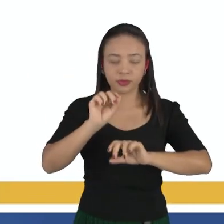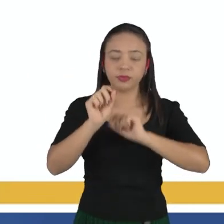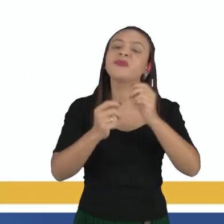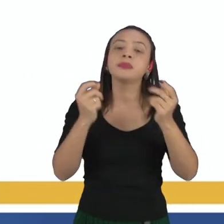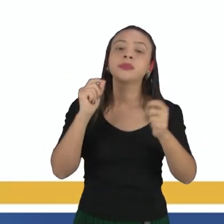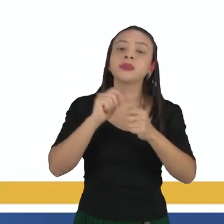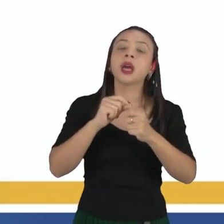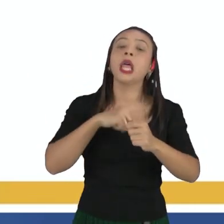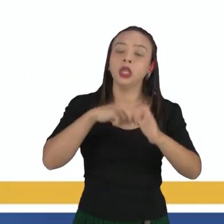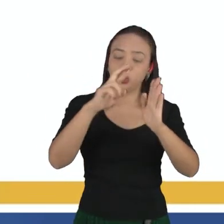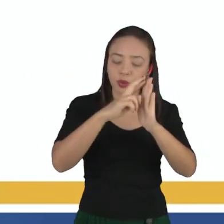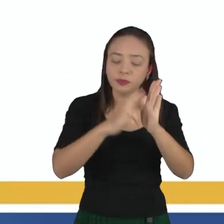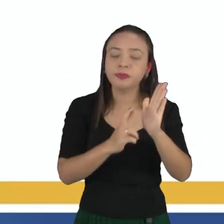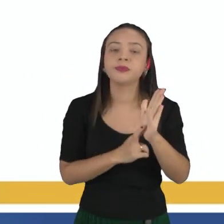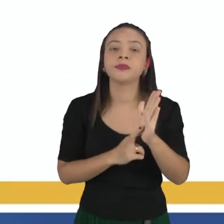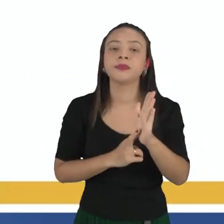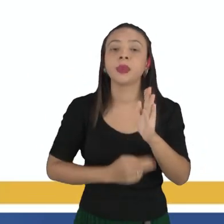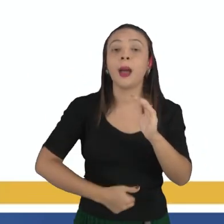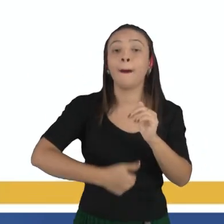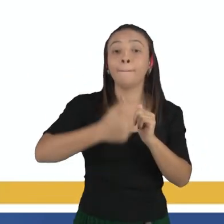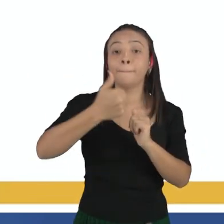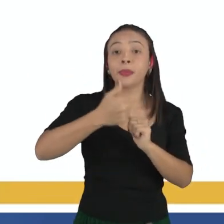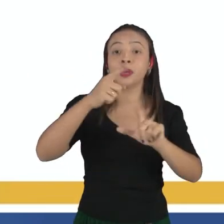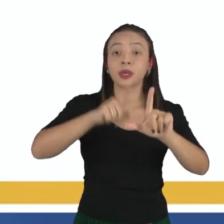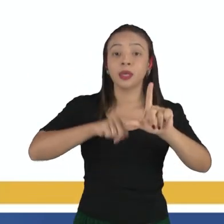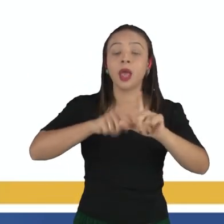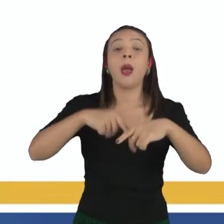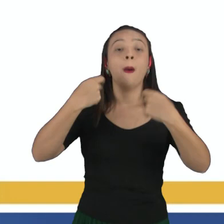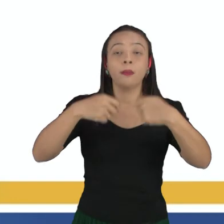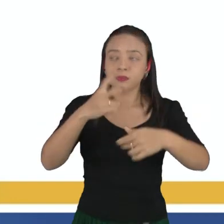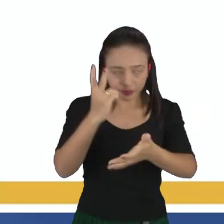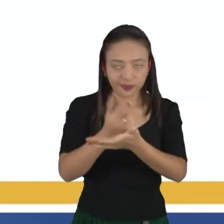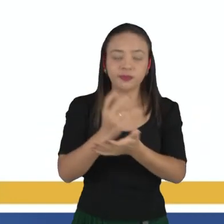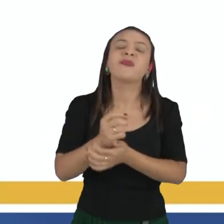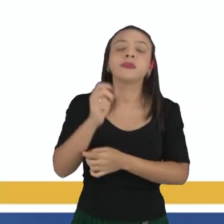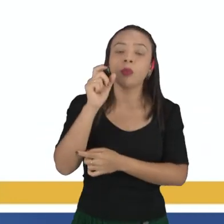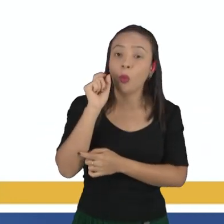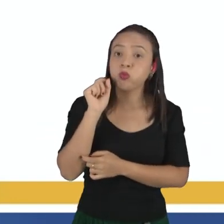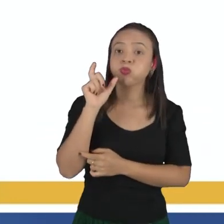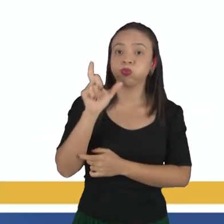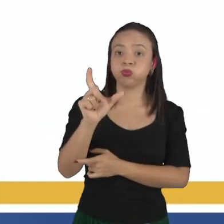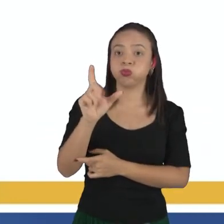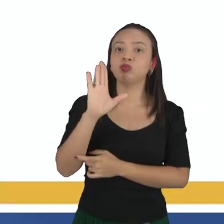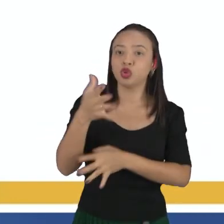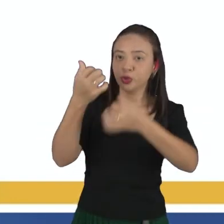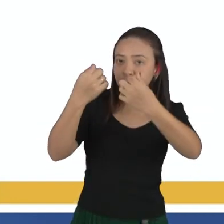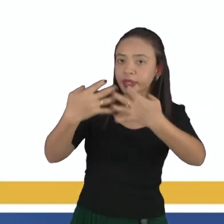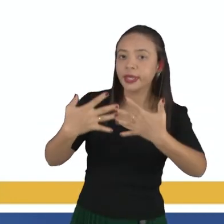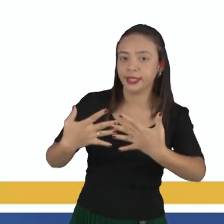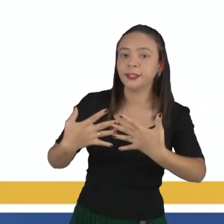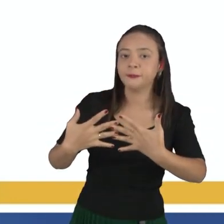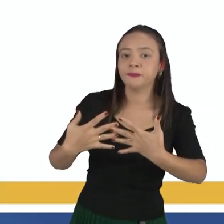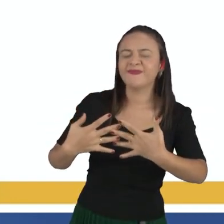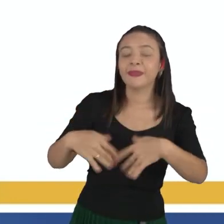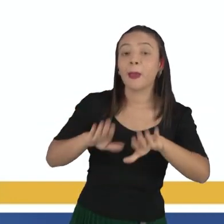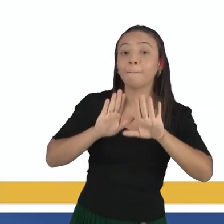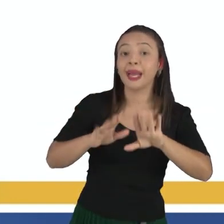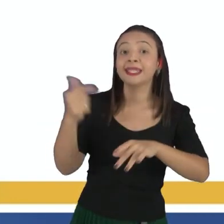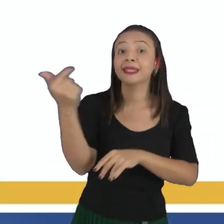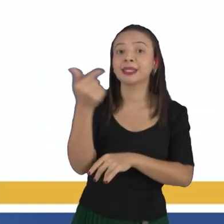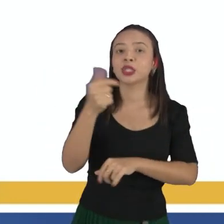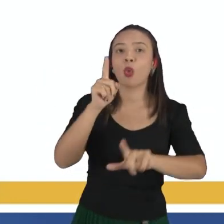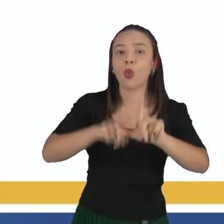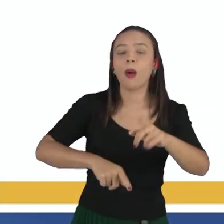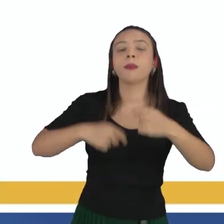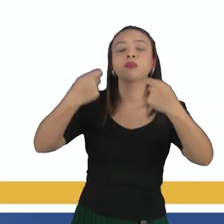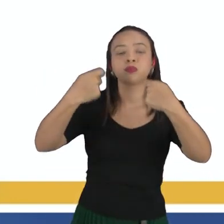a gente tem uma regrinha. A primeira letra, ela precisa ser maiúscula, como a gente viu anteriormente, mas a segunda,